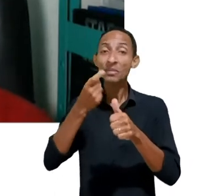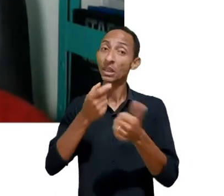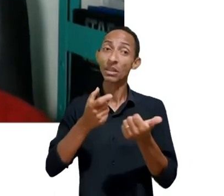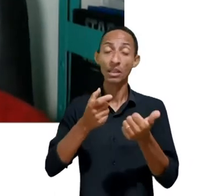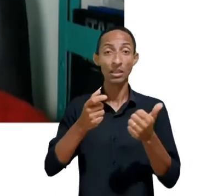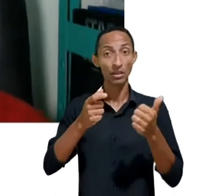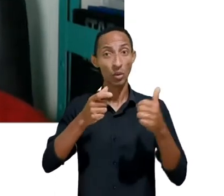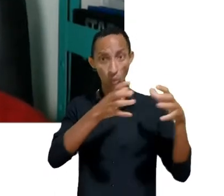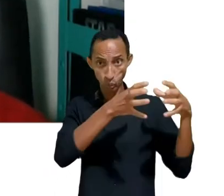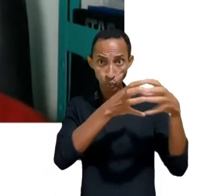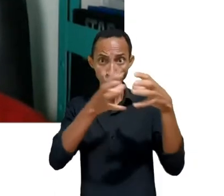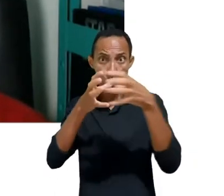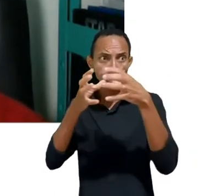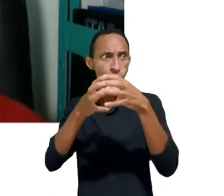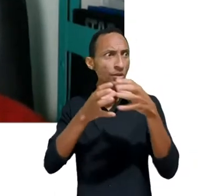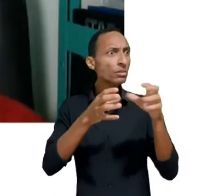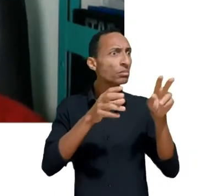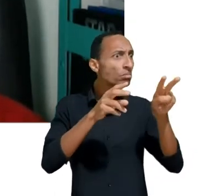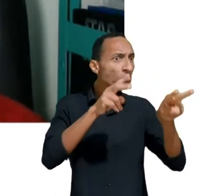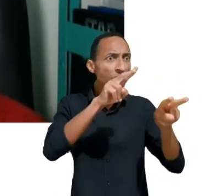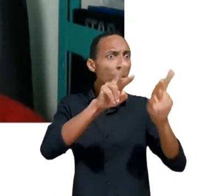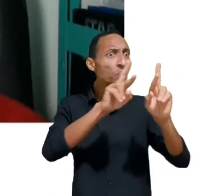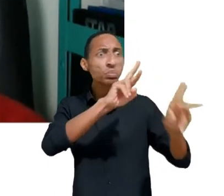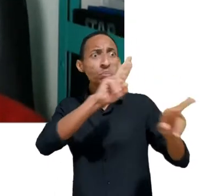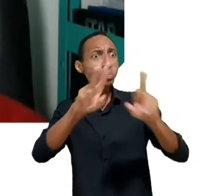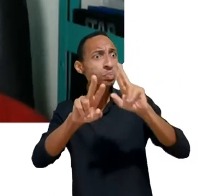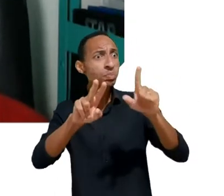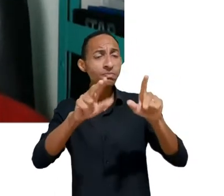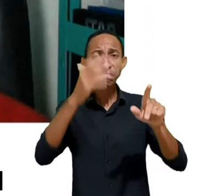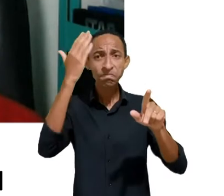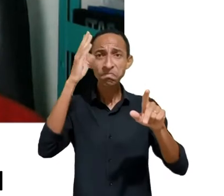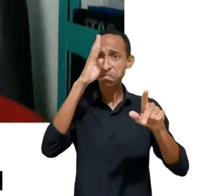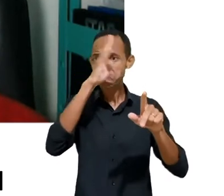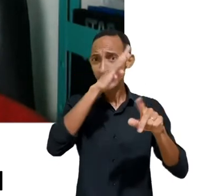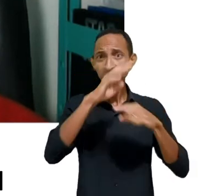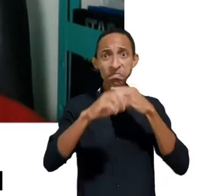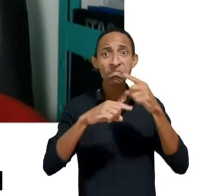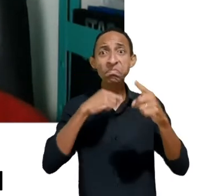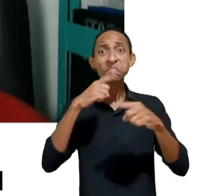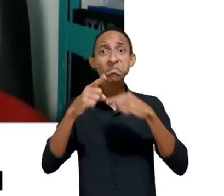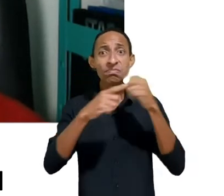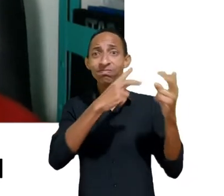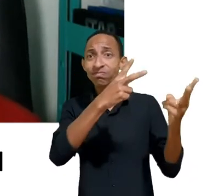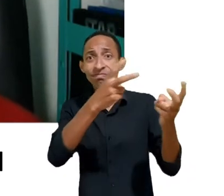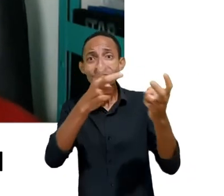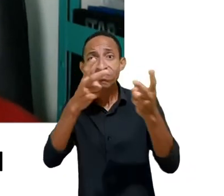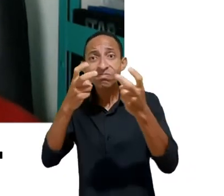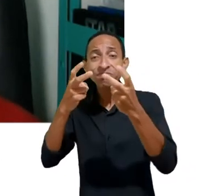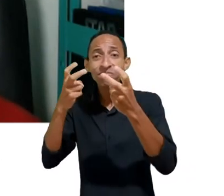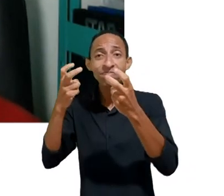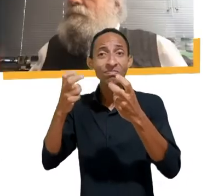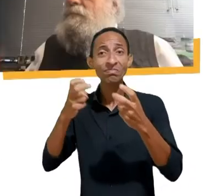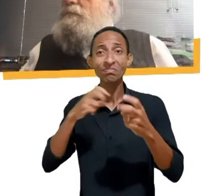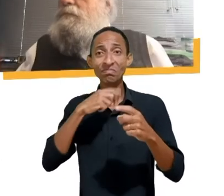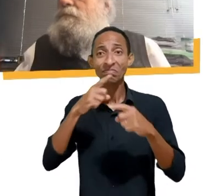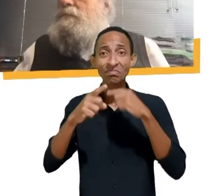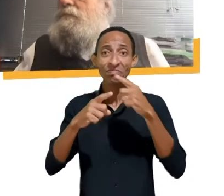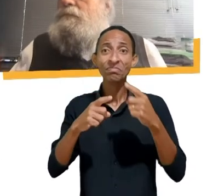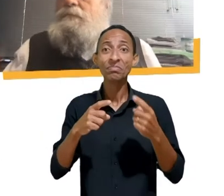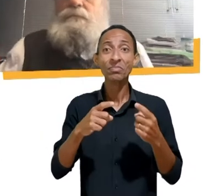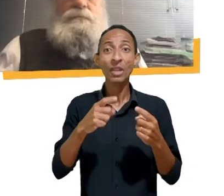decisões automatizadas posteriores de tentar direcionar para um determinado comportamento.